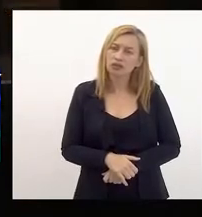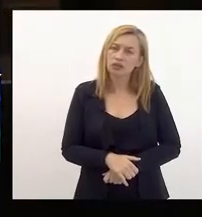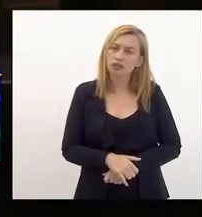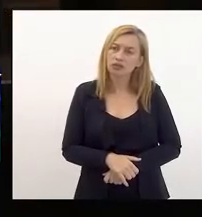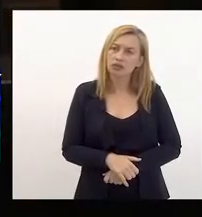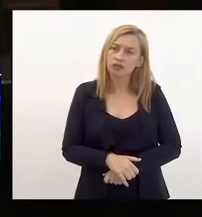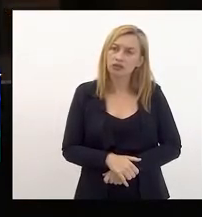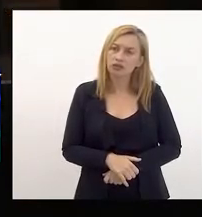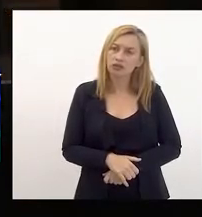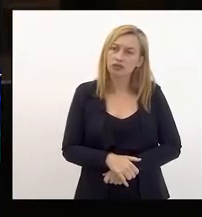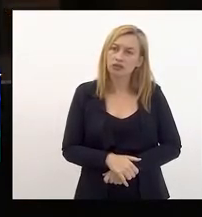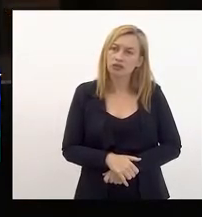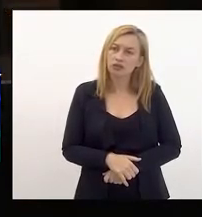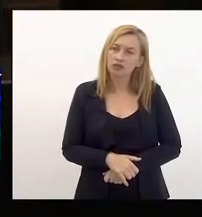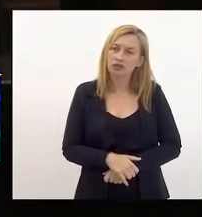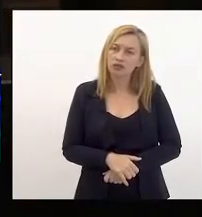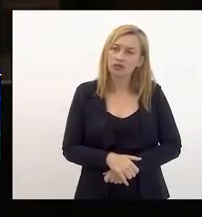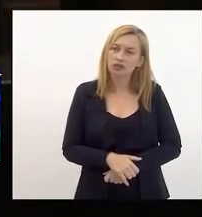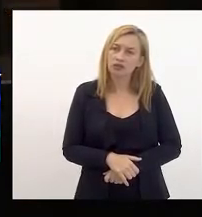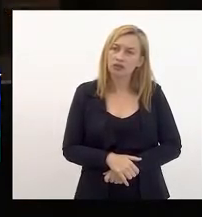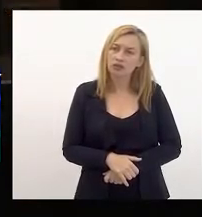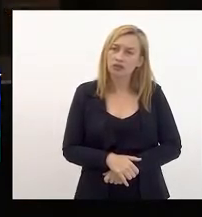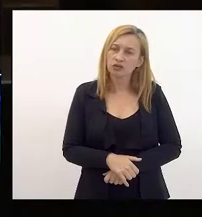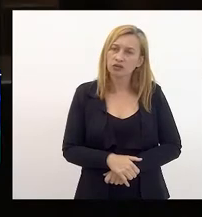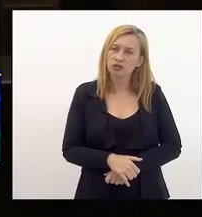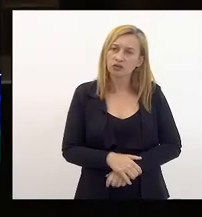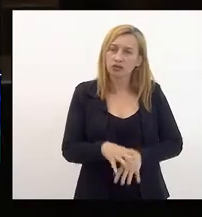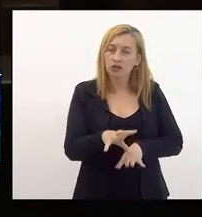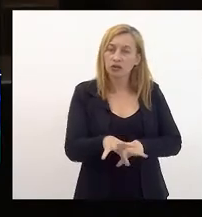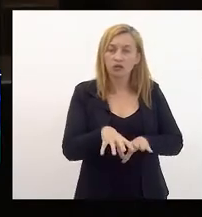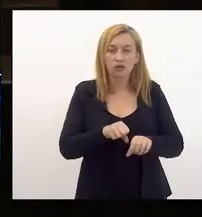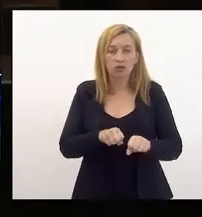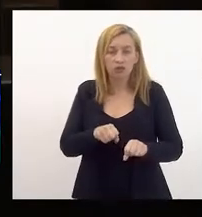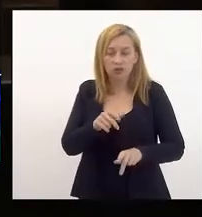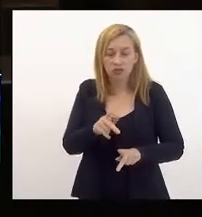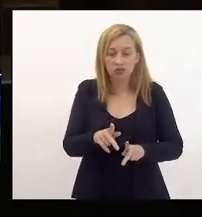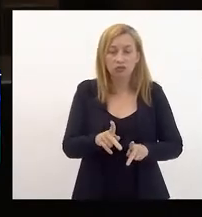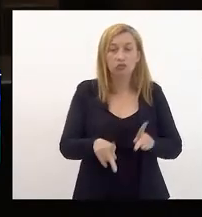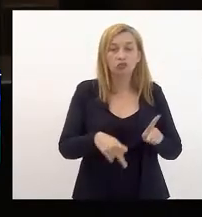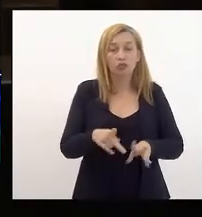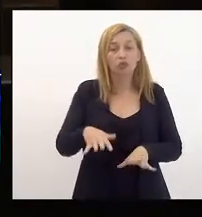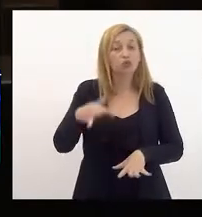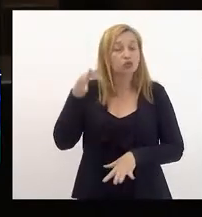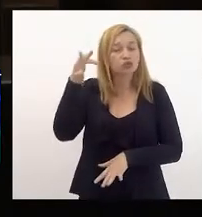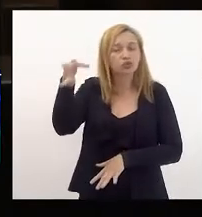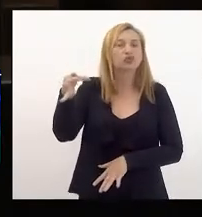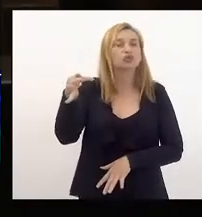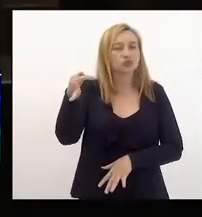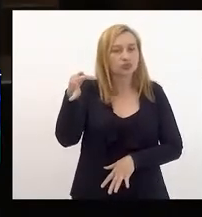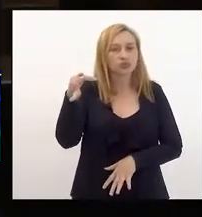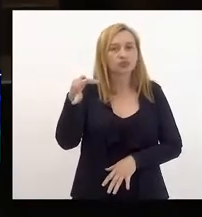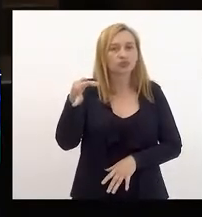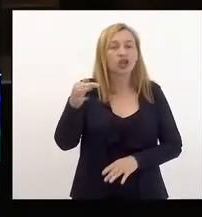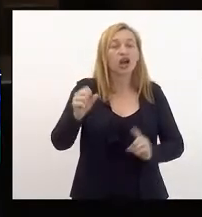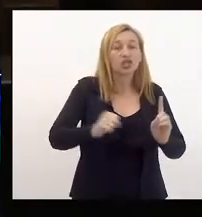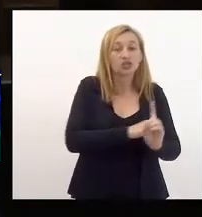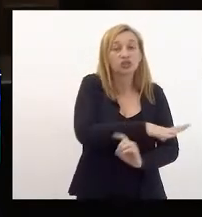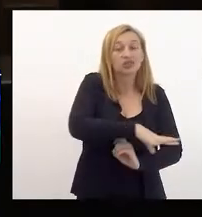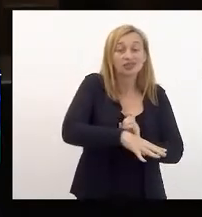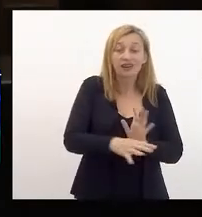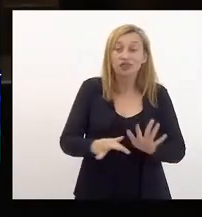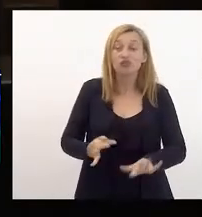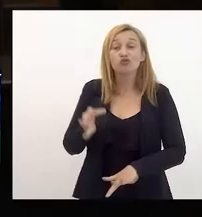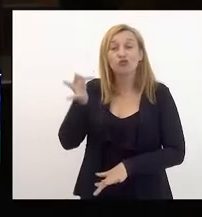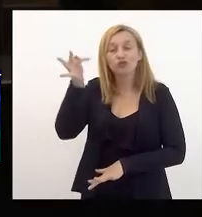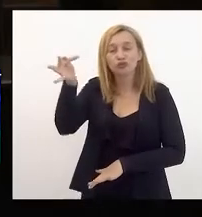faz a formação da sociedade futura. A sociedade futura